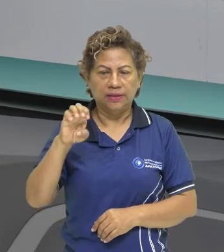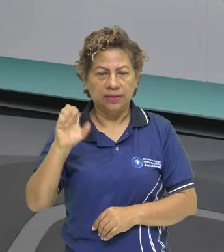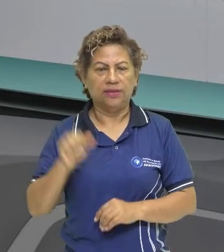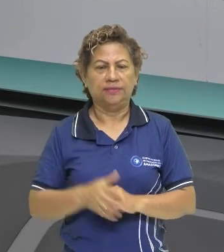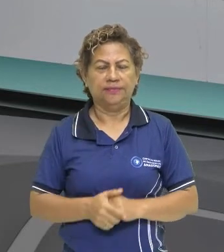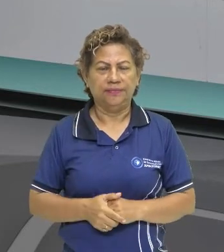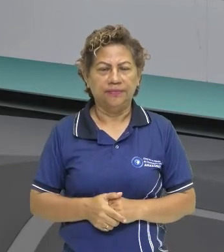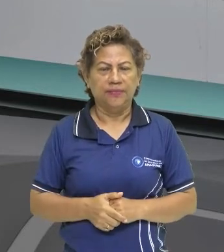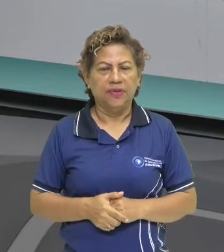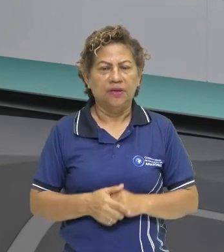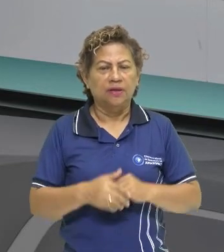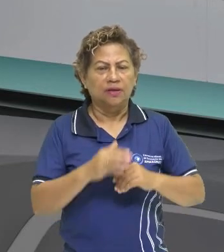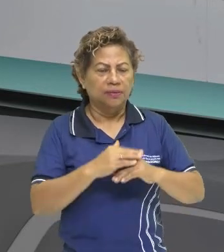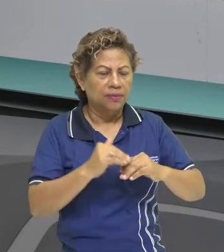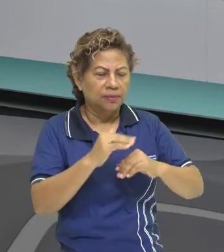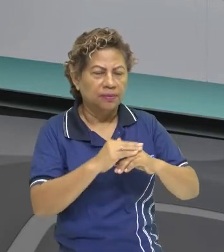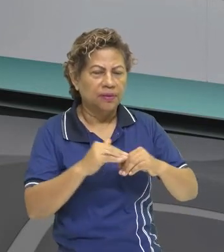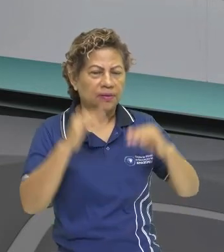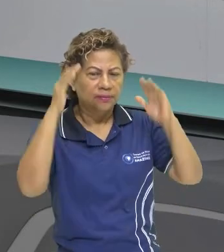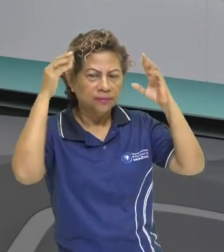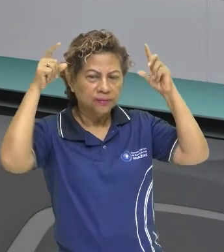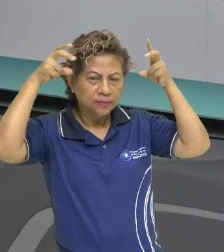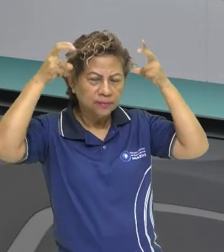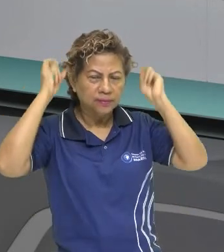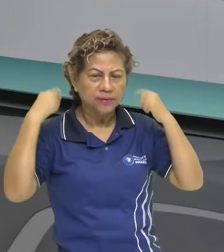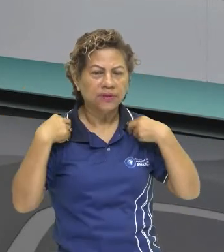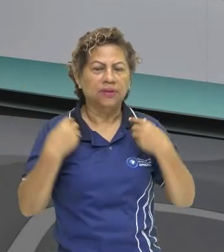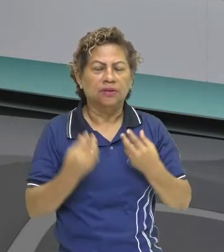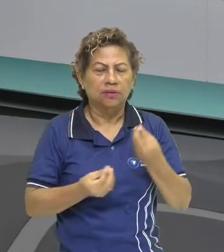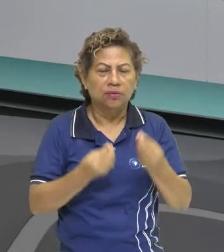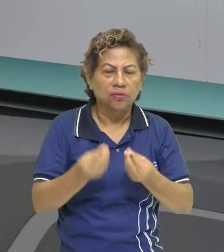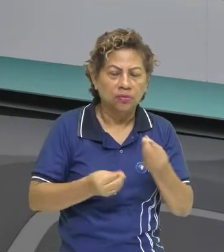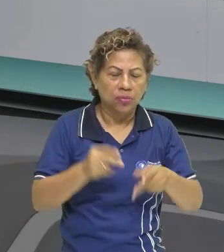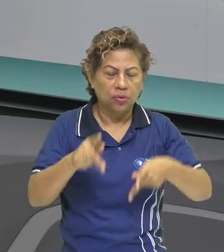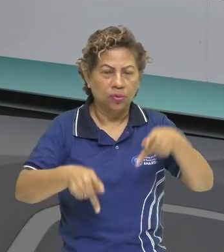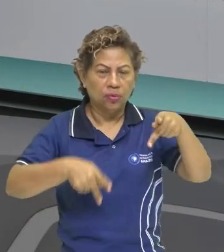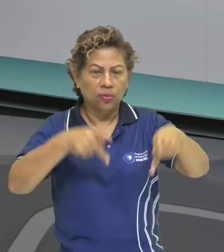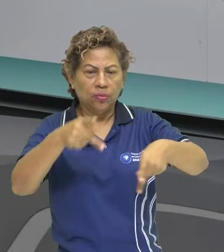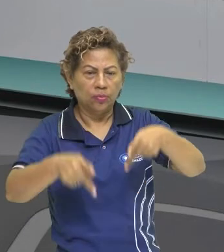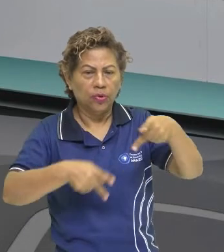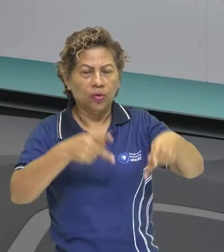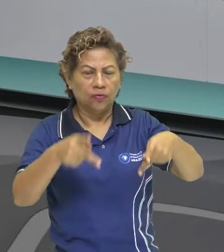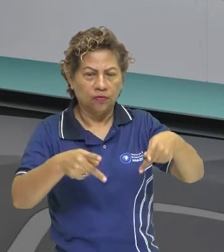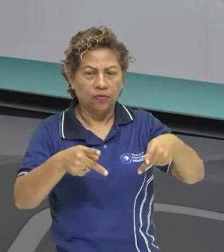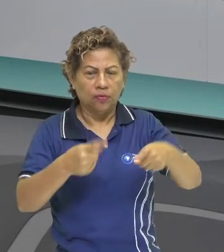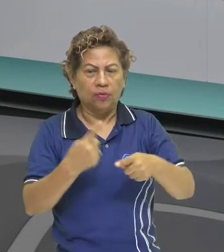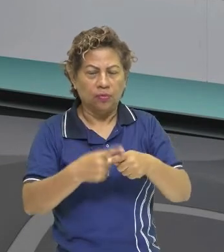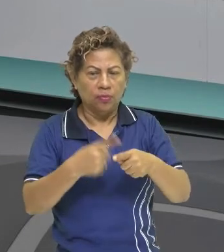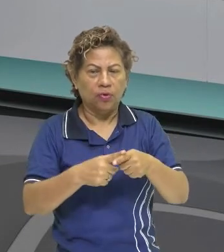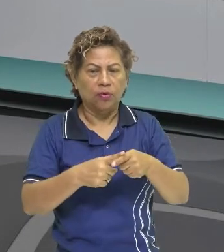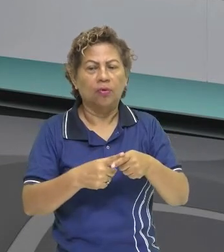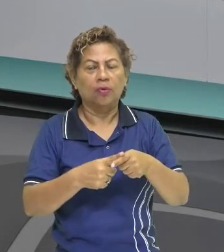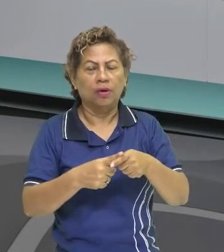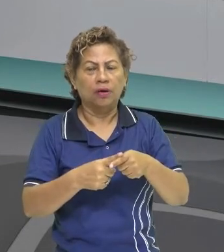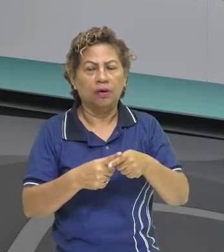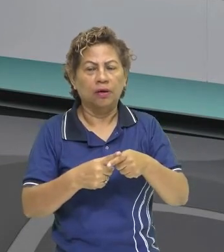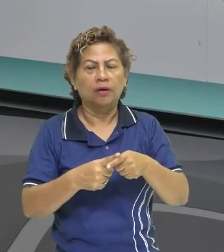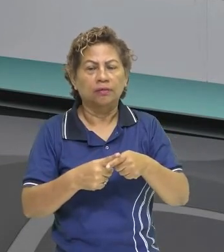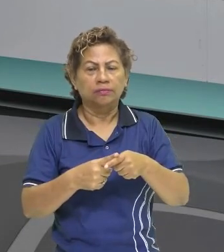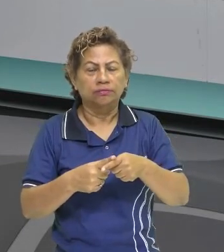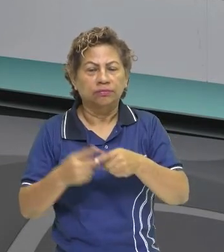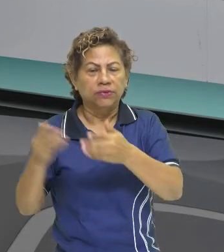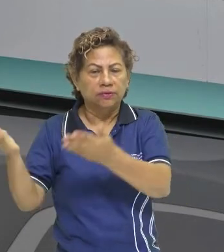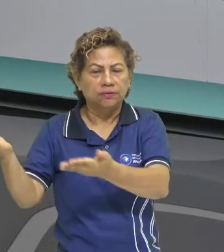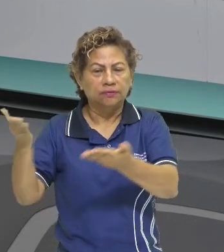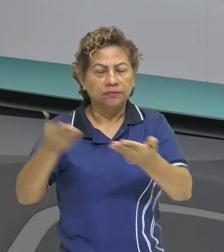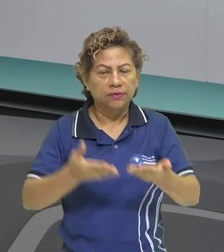Cordeirinha linda, como folga o povo, porque vossa vinda lhe dá lume